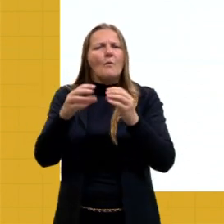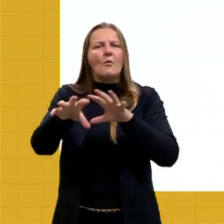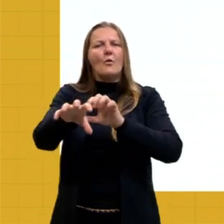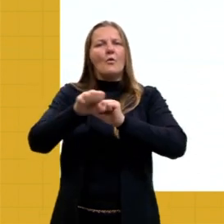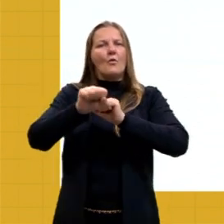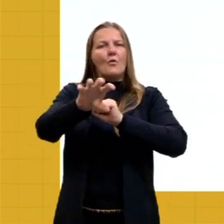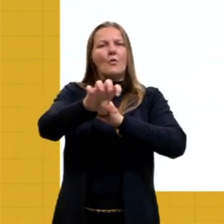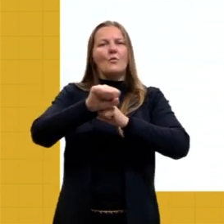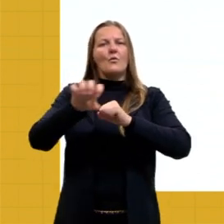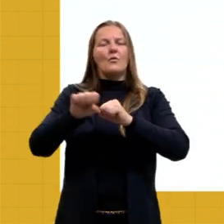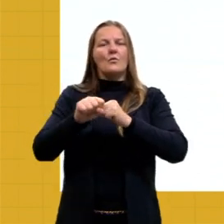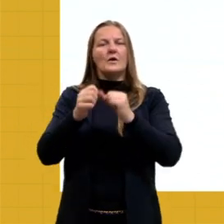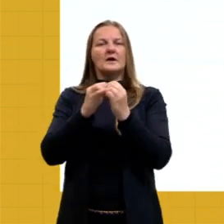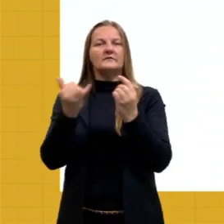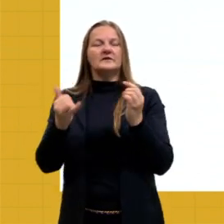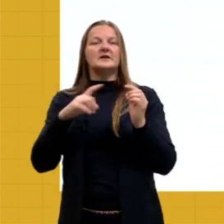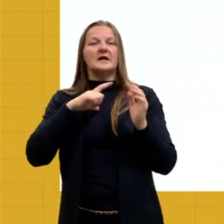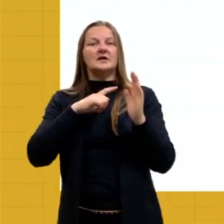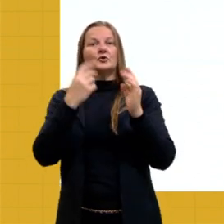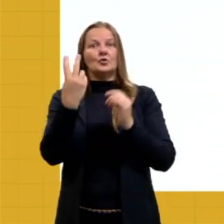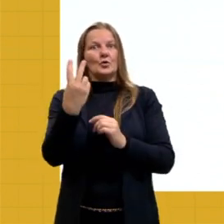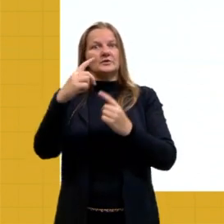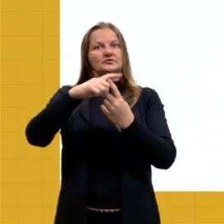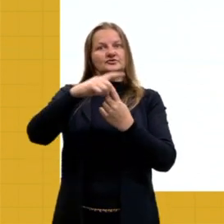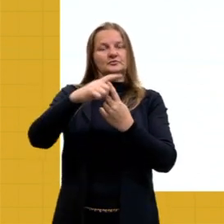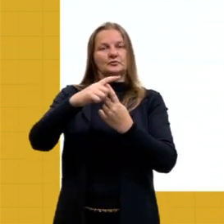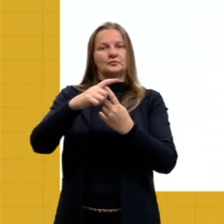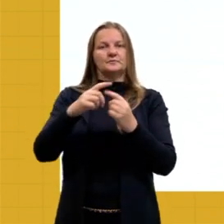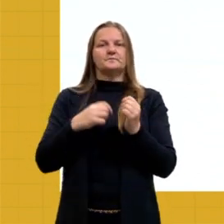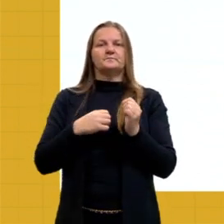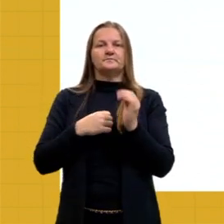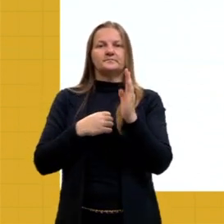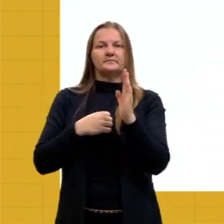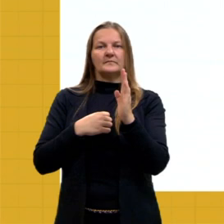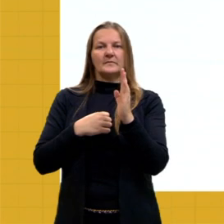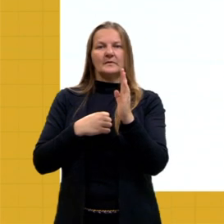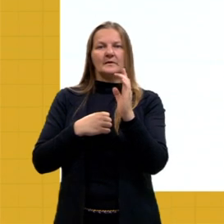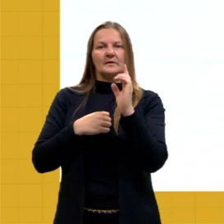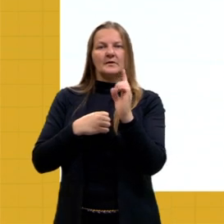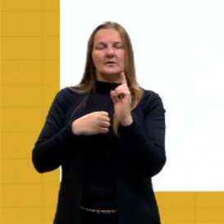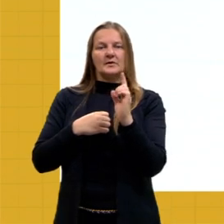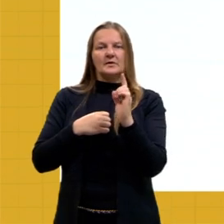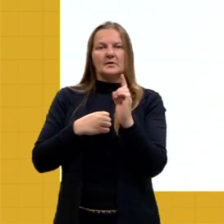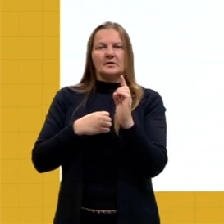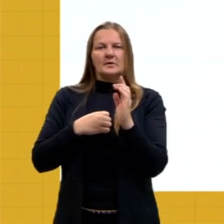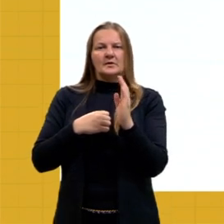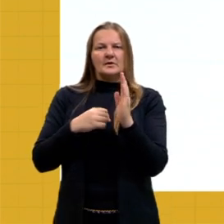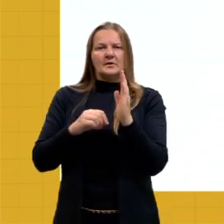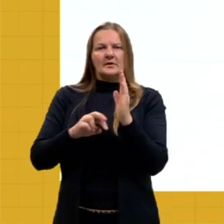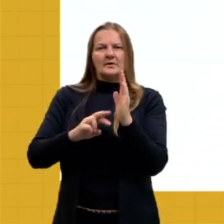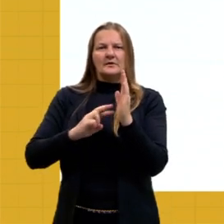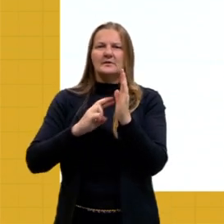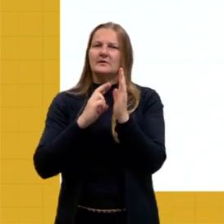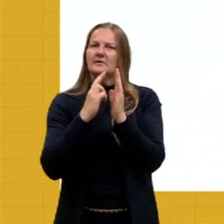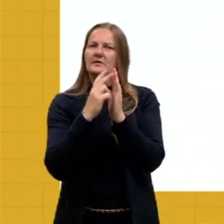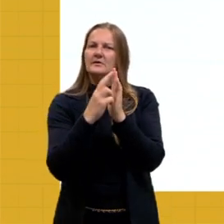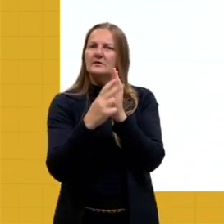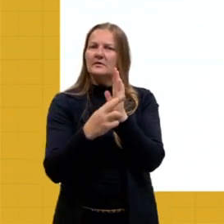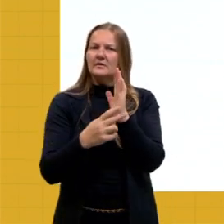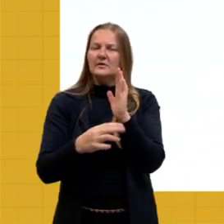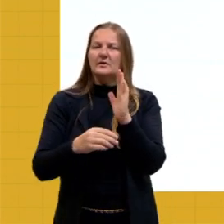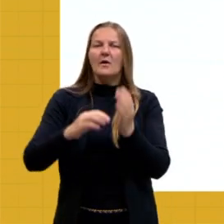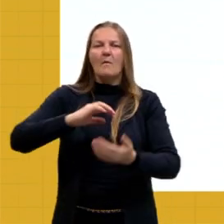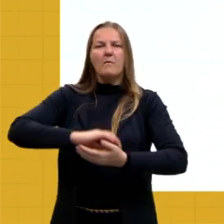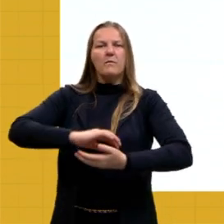entre energias não renováveis e energias renováveis, tá, gurizada? O é essa energia não renovável? É aquela